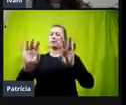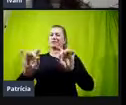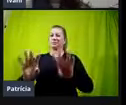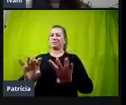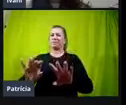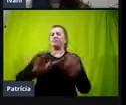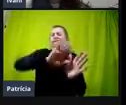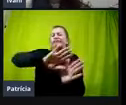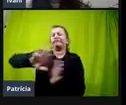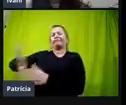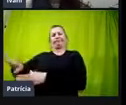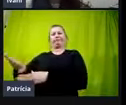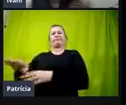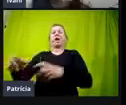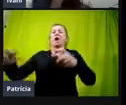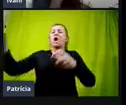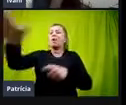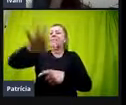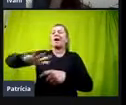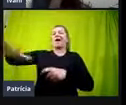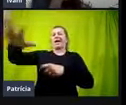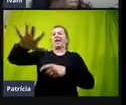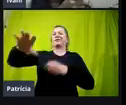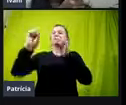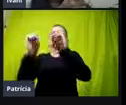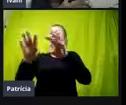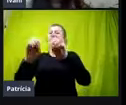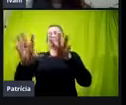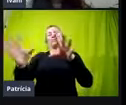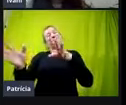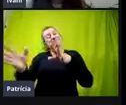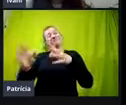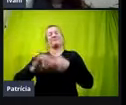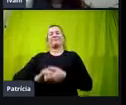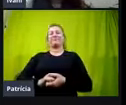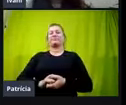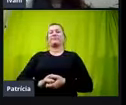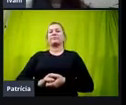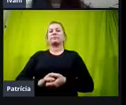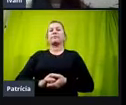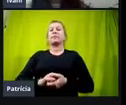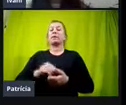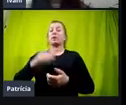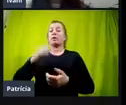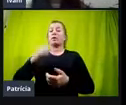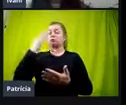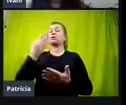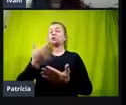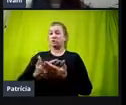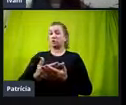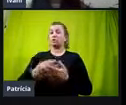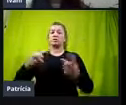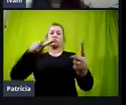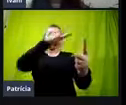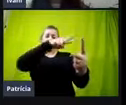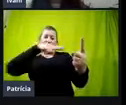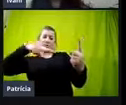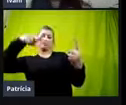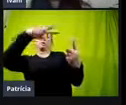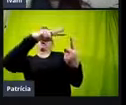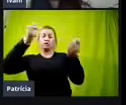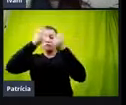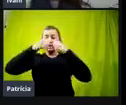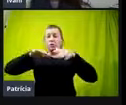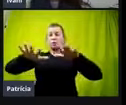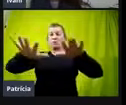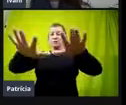mais ou menos, a uma área de ensino. Eu acredito muito que a perspectiva inclusiva que a gente vive hoje,